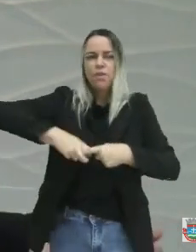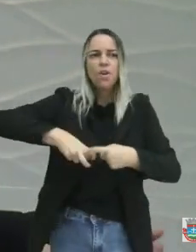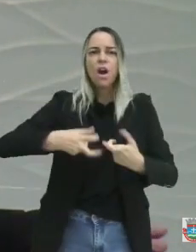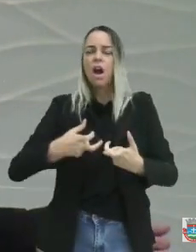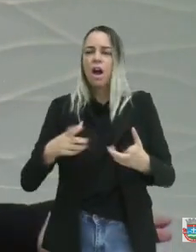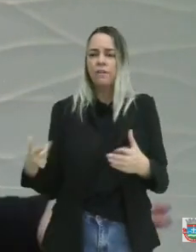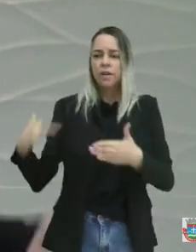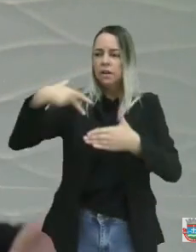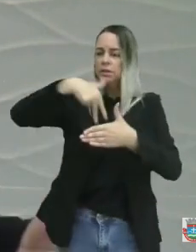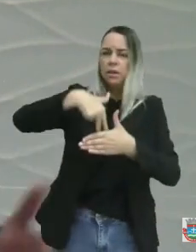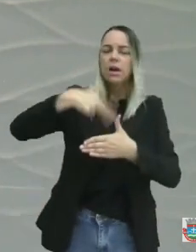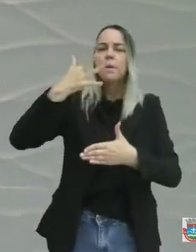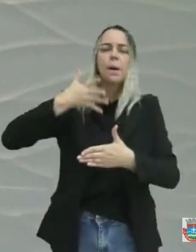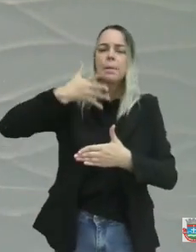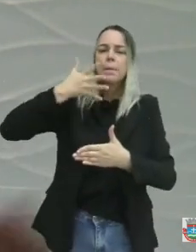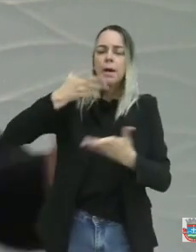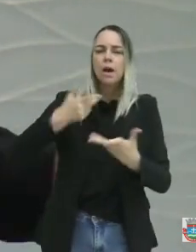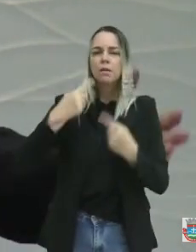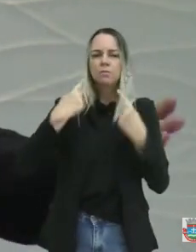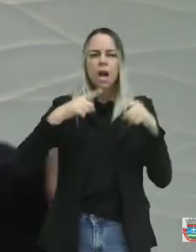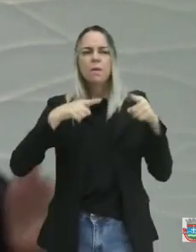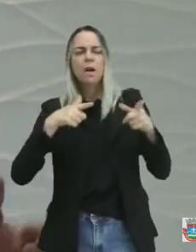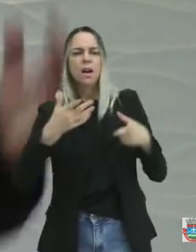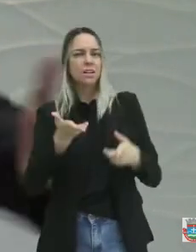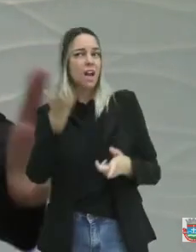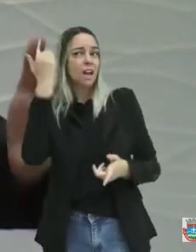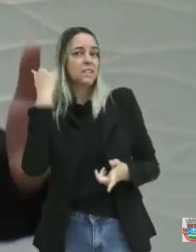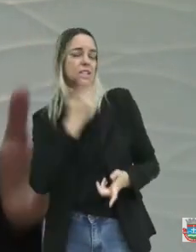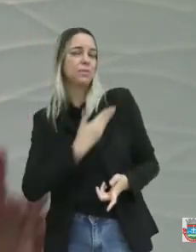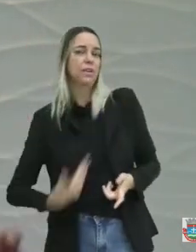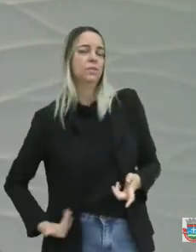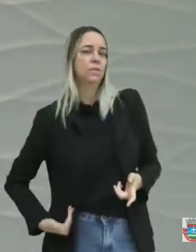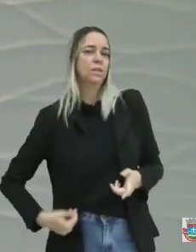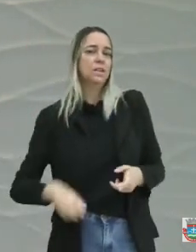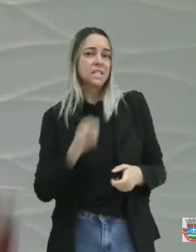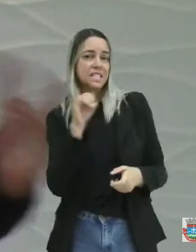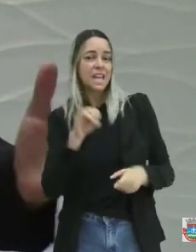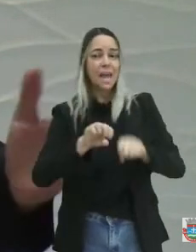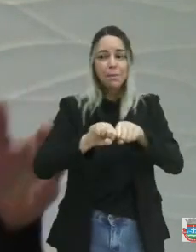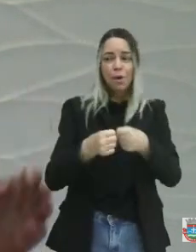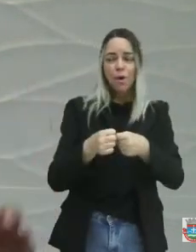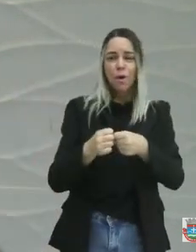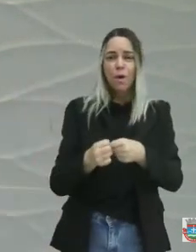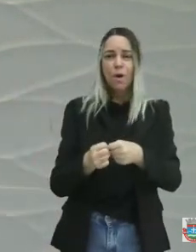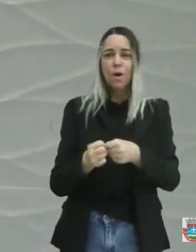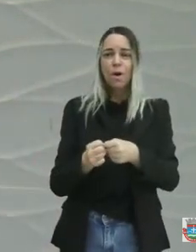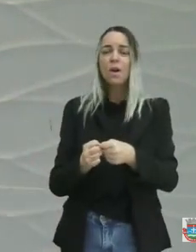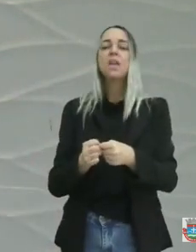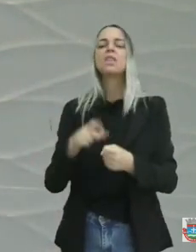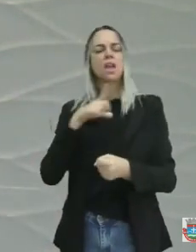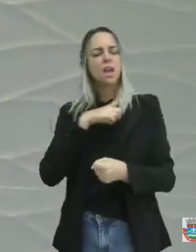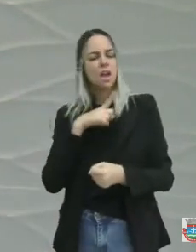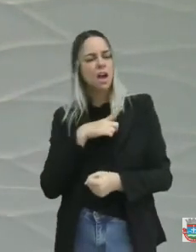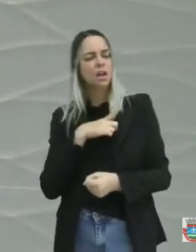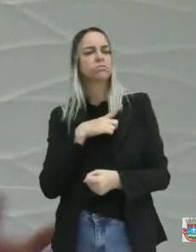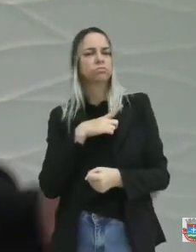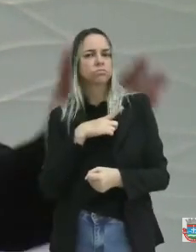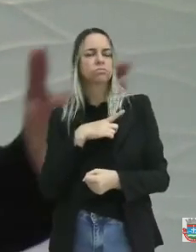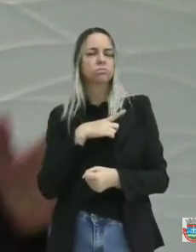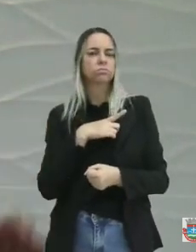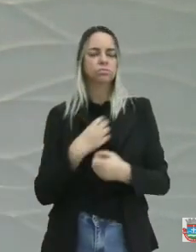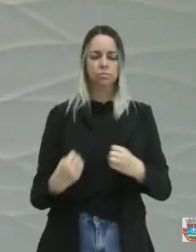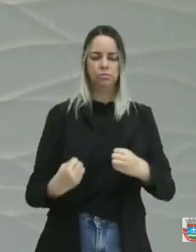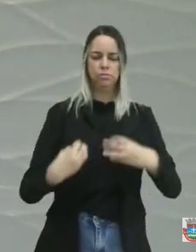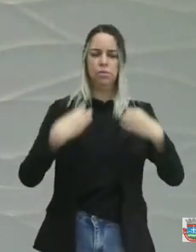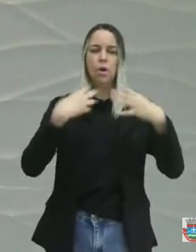da gestão anterior. E se ficou quebrado? Tinha, tinha a máquina de fazer o raio-x. Compra